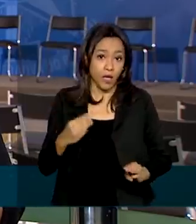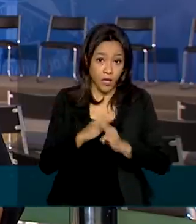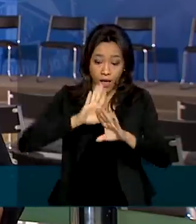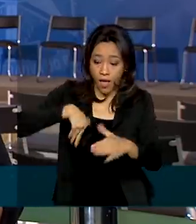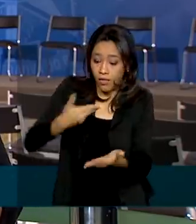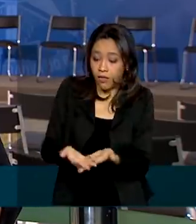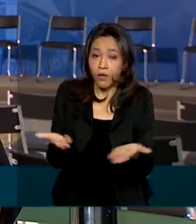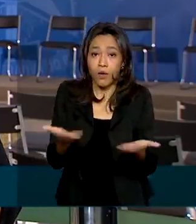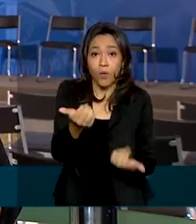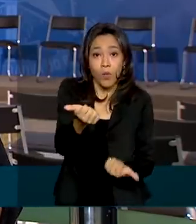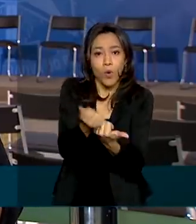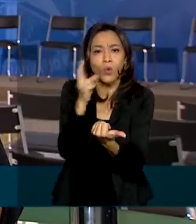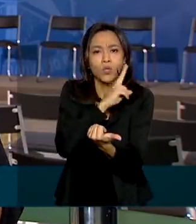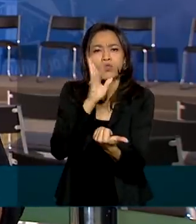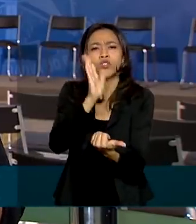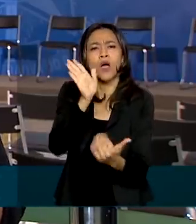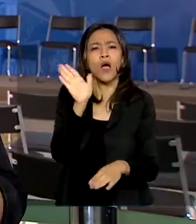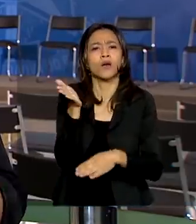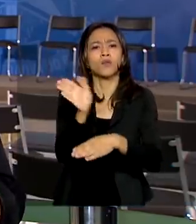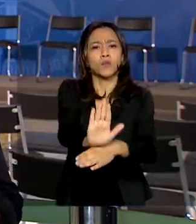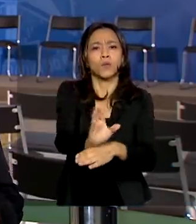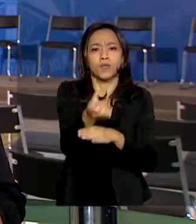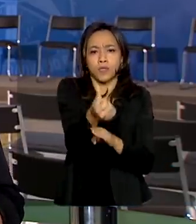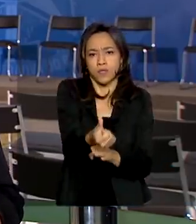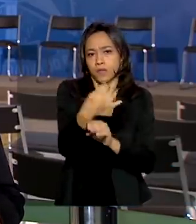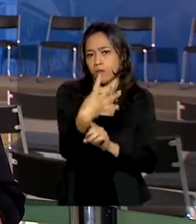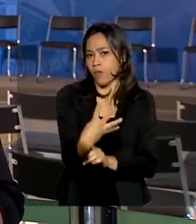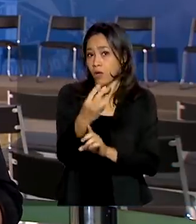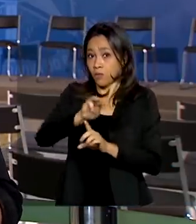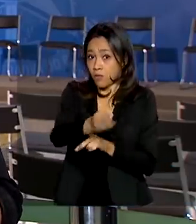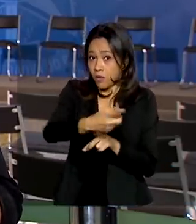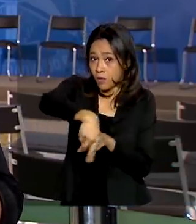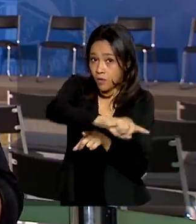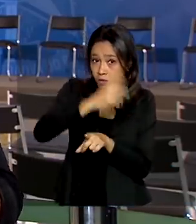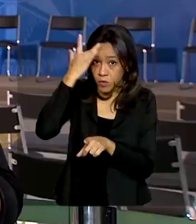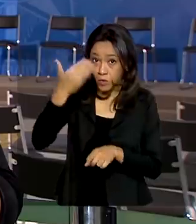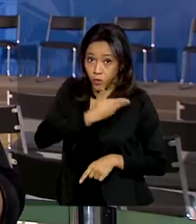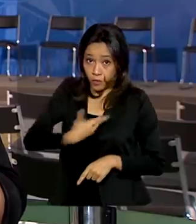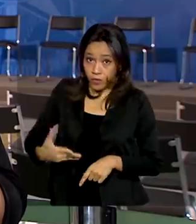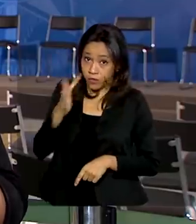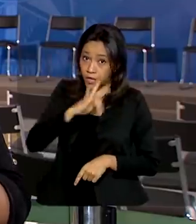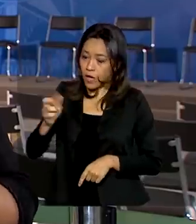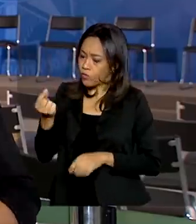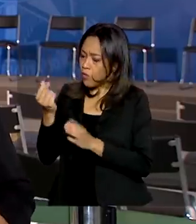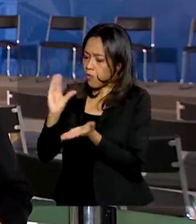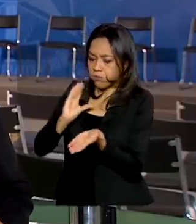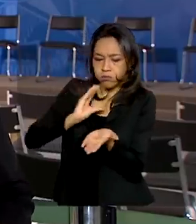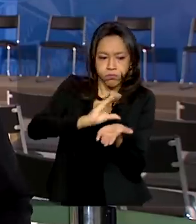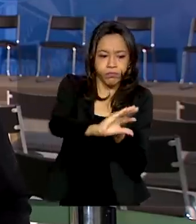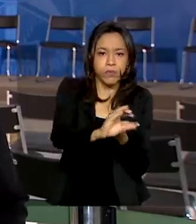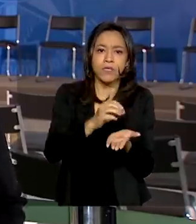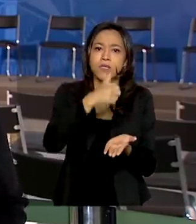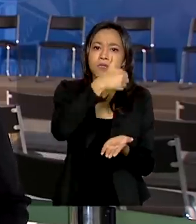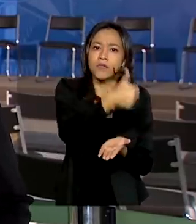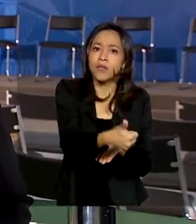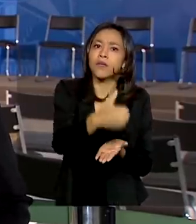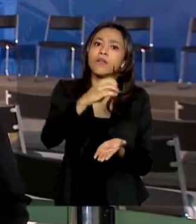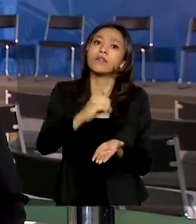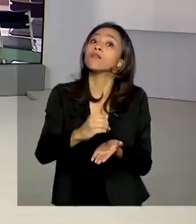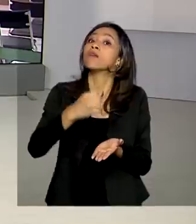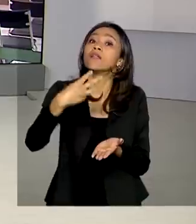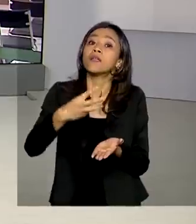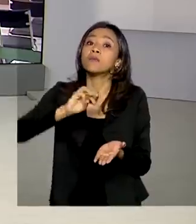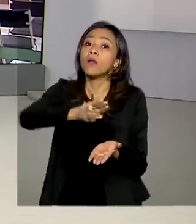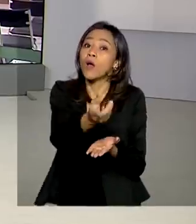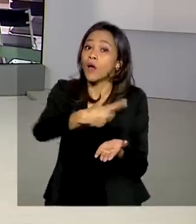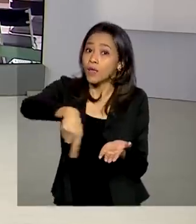emergencial já beneficiou 64 milhões de pessoas. O governo federal acreditou 103 bilhões de reais. Ana Gabriela.